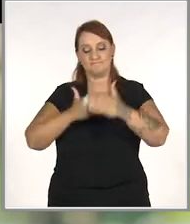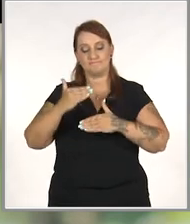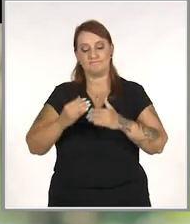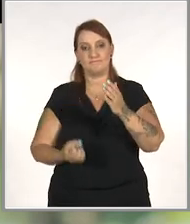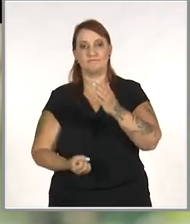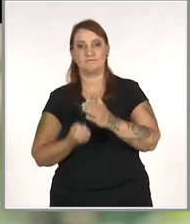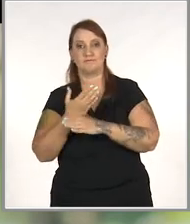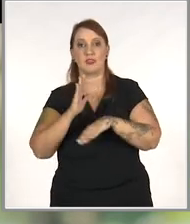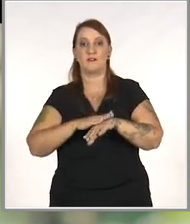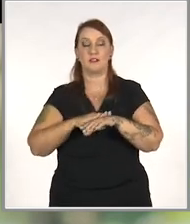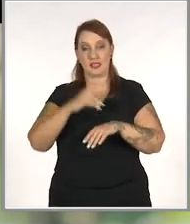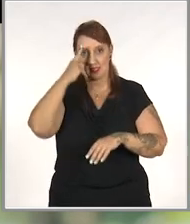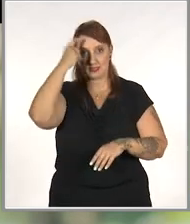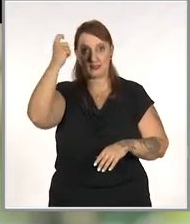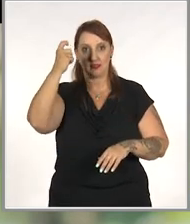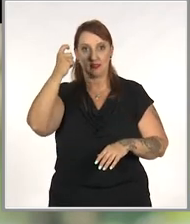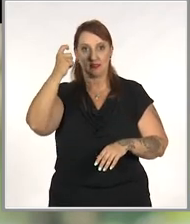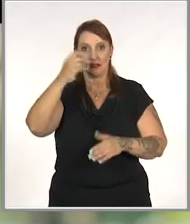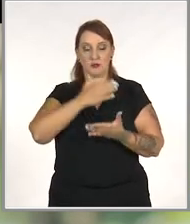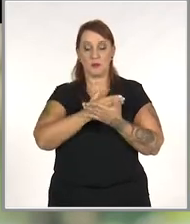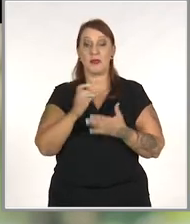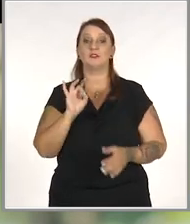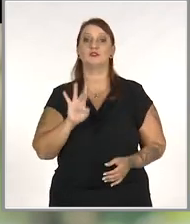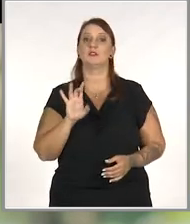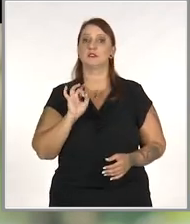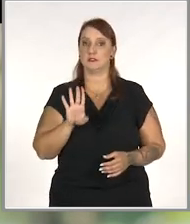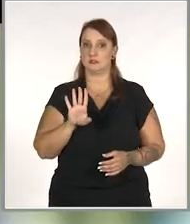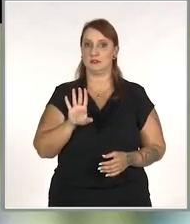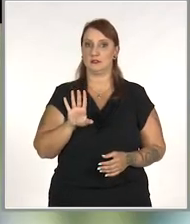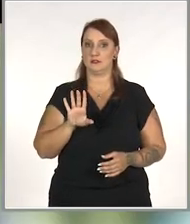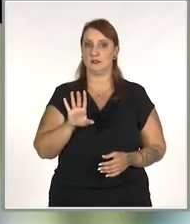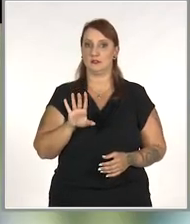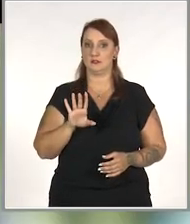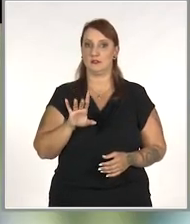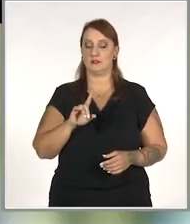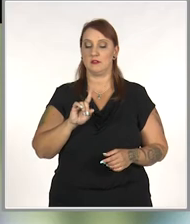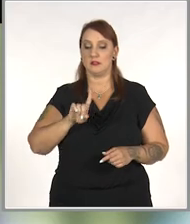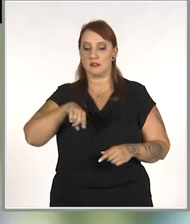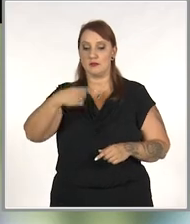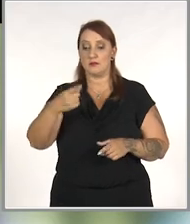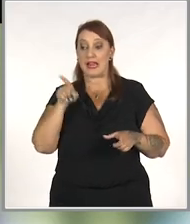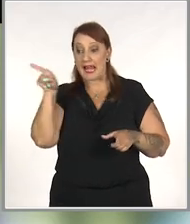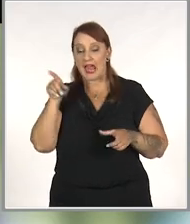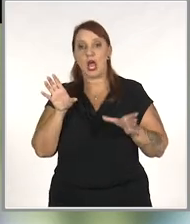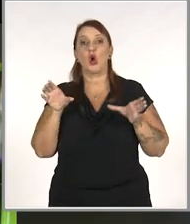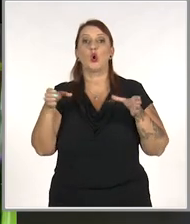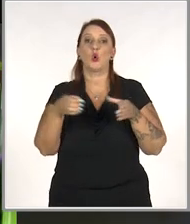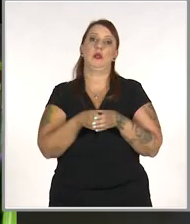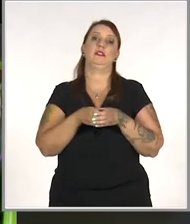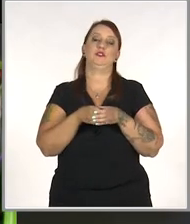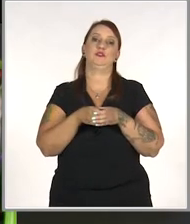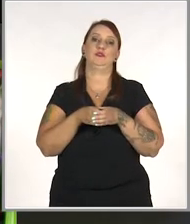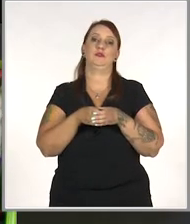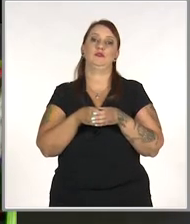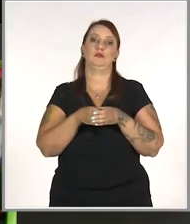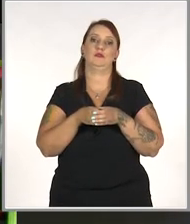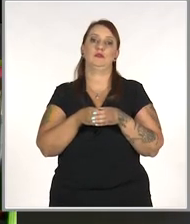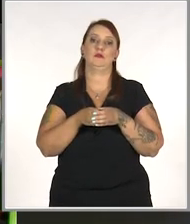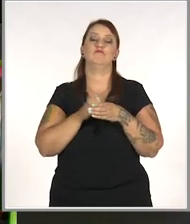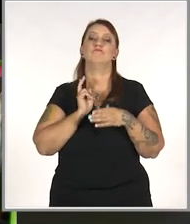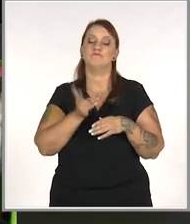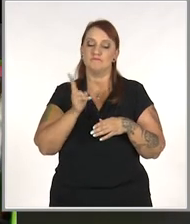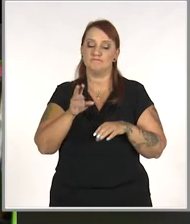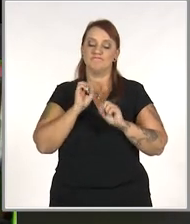criativos e de elaboração de ideias começam individualmente. No ISEP, eles são coletivos. Além da formação